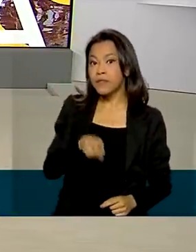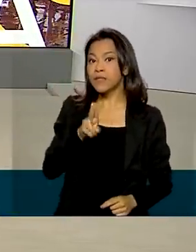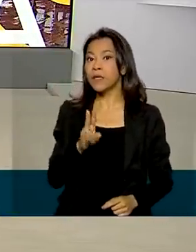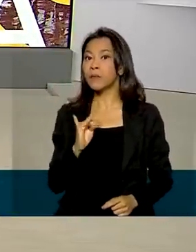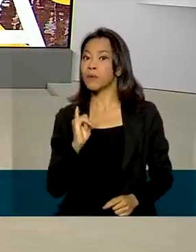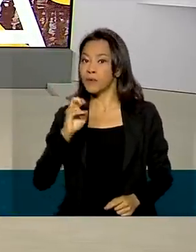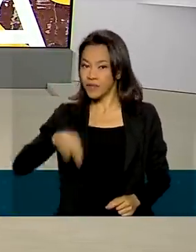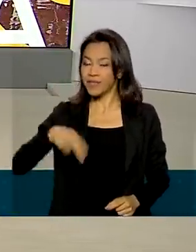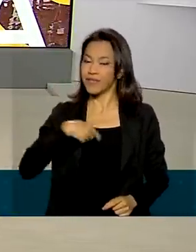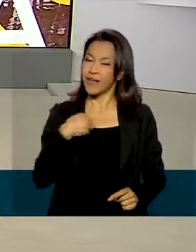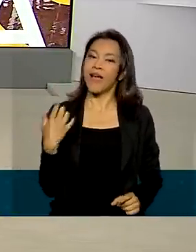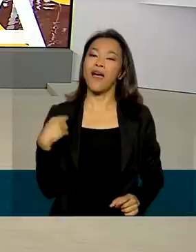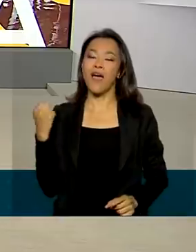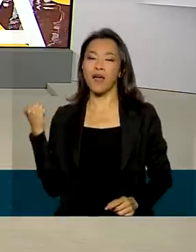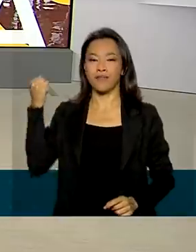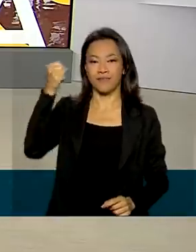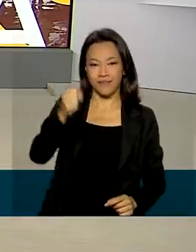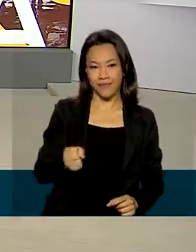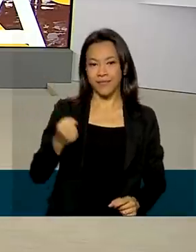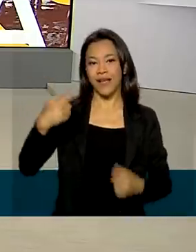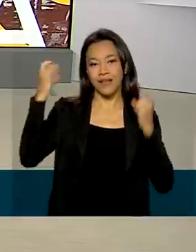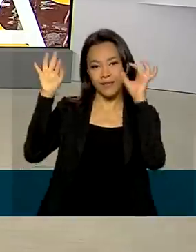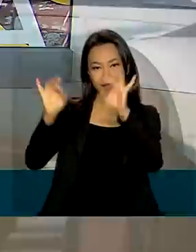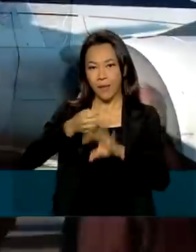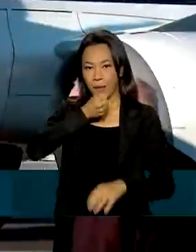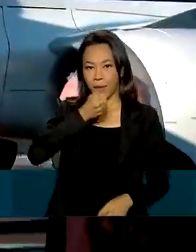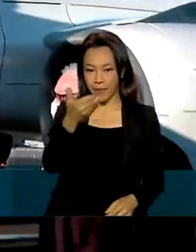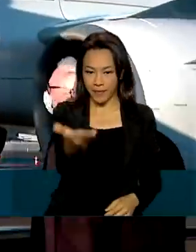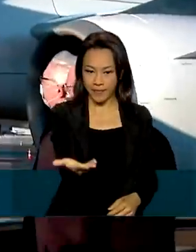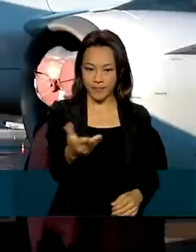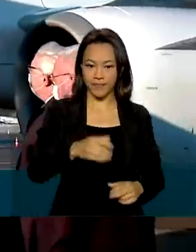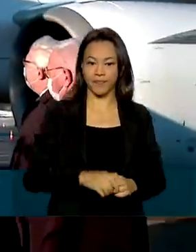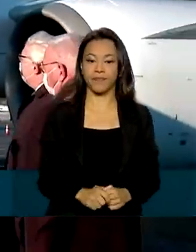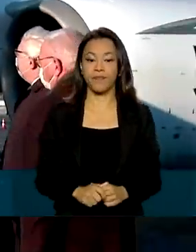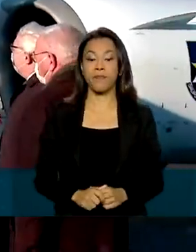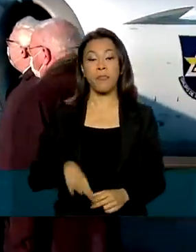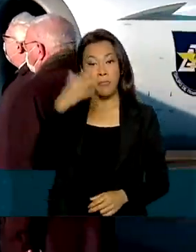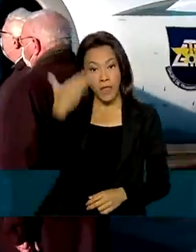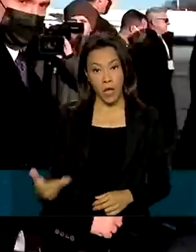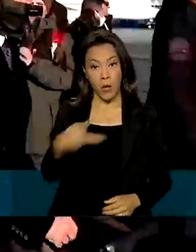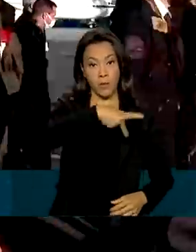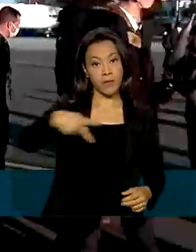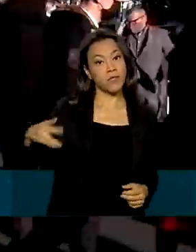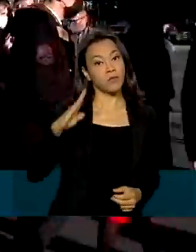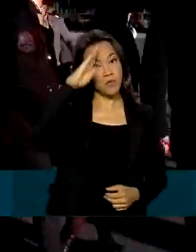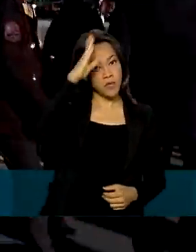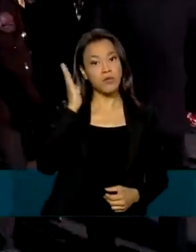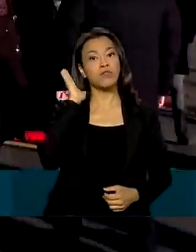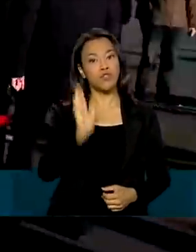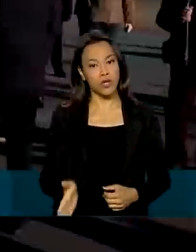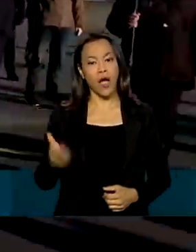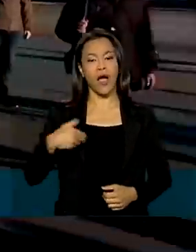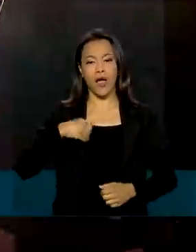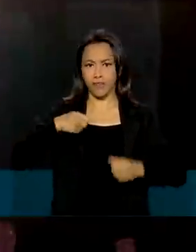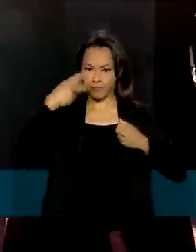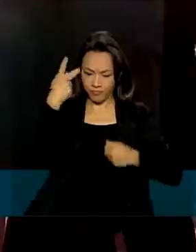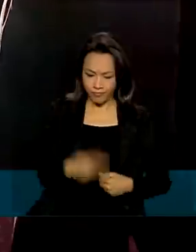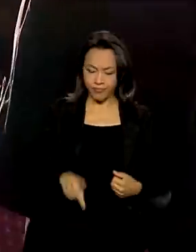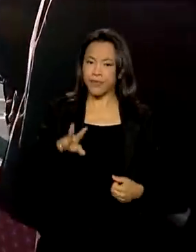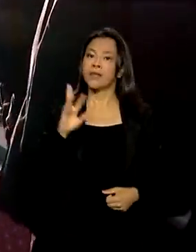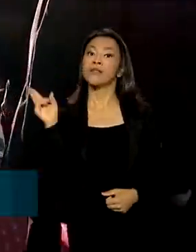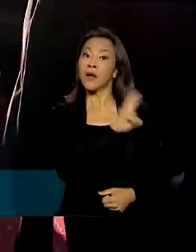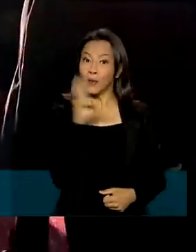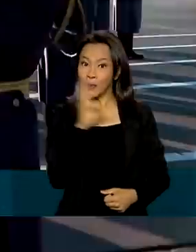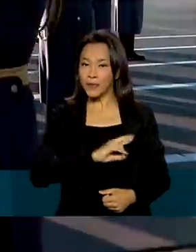especial da TV Brasil a Moscou, Manuela Castro. O presidente Jair Bolsonaro foi recebido em solo russo com